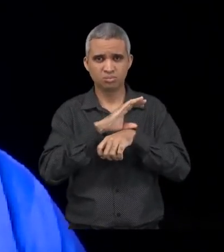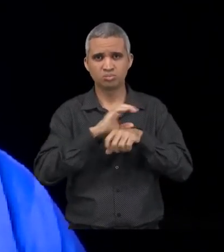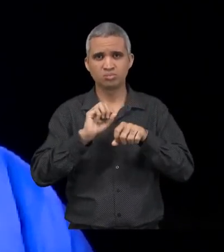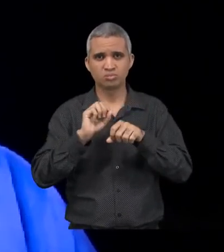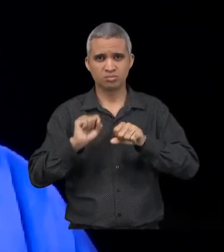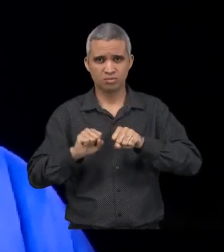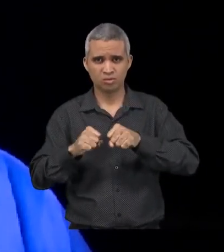sociedade.